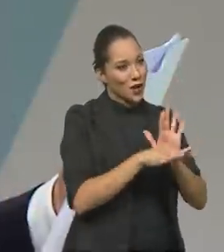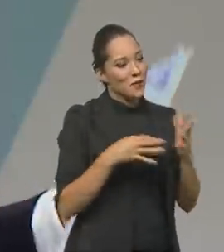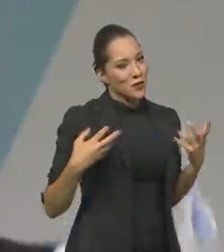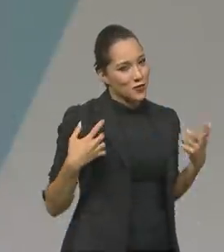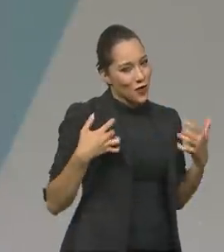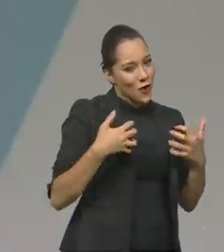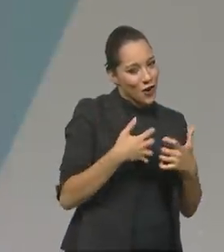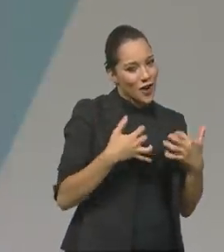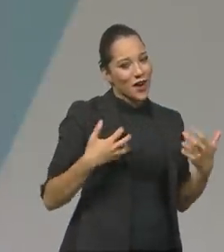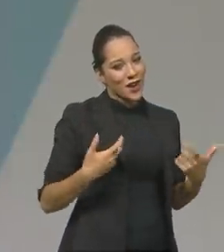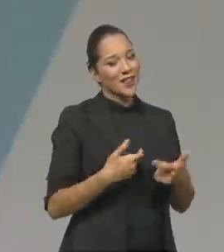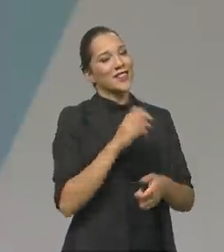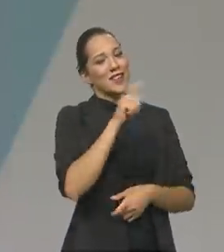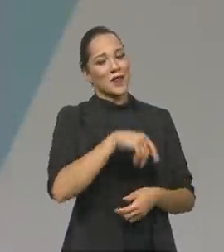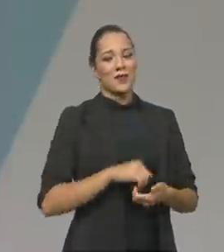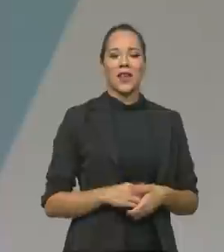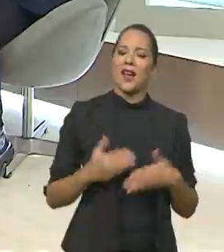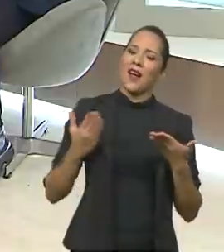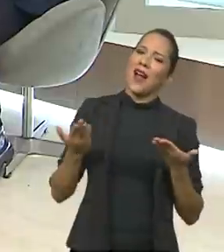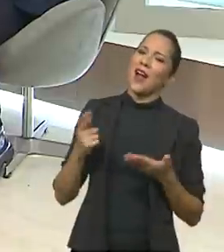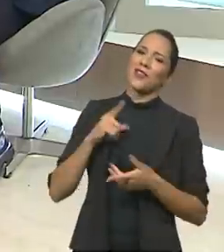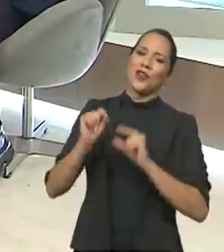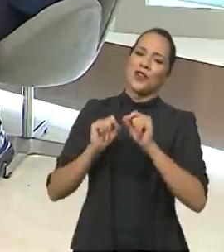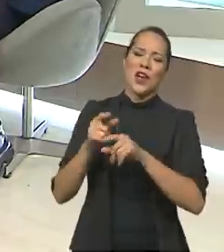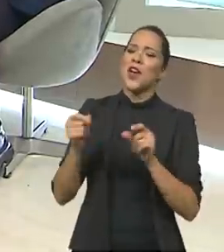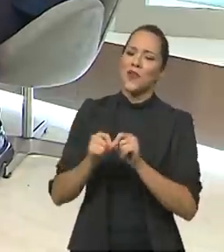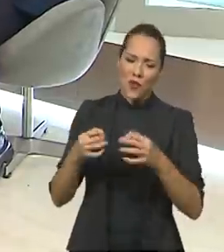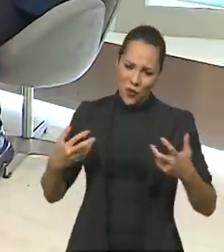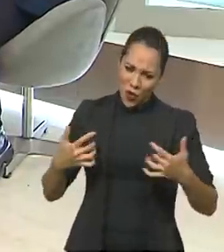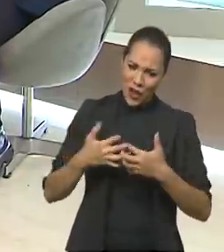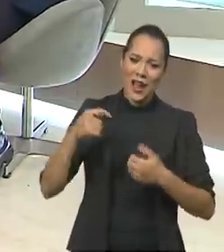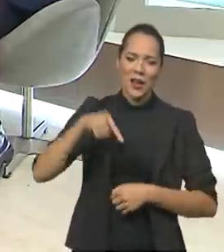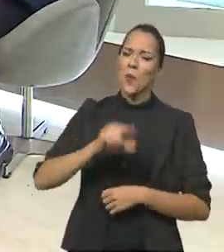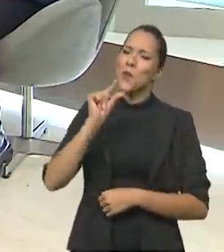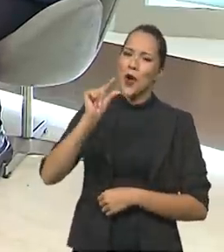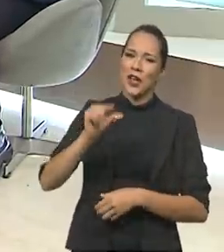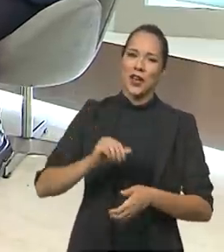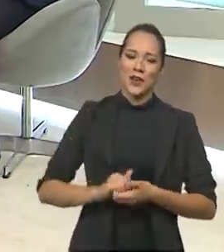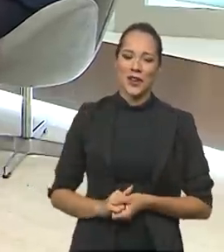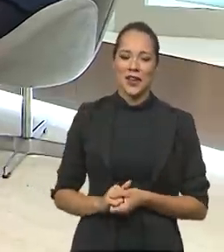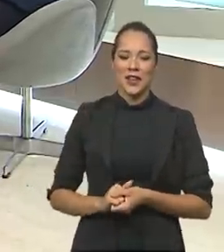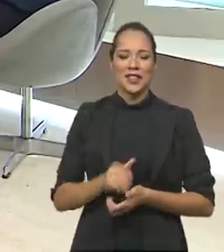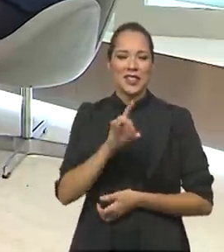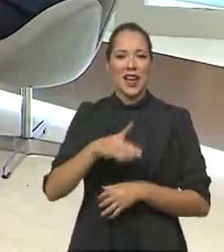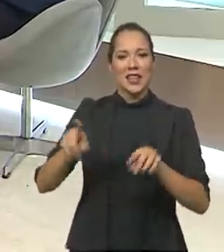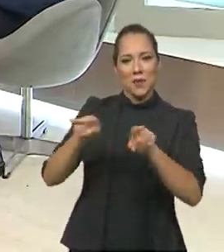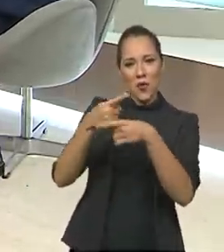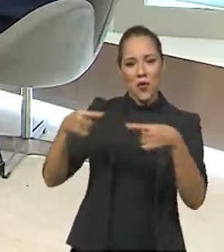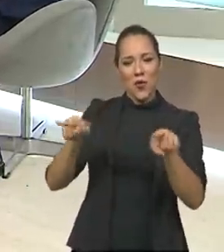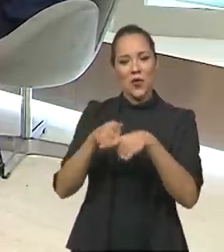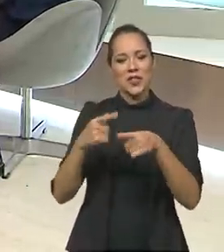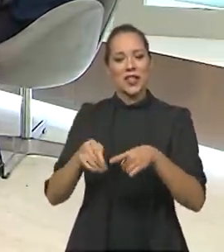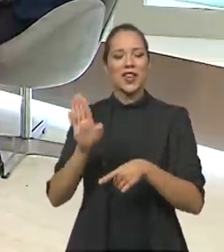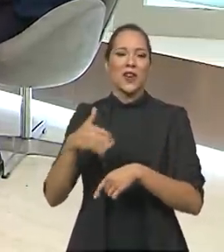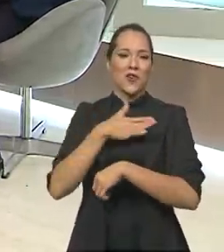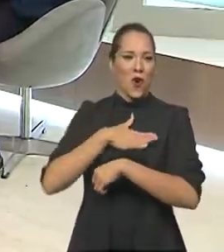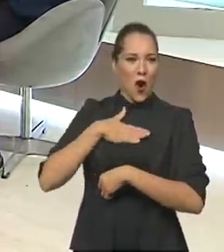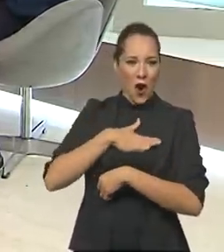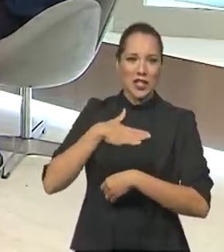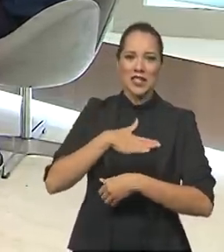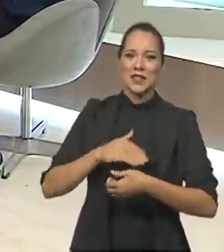tocando. Vou tocar, meu bom zague, eu não tenho o que fazer. Eu vou tocar um pedacinho das introduções, de cada música que a turma gosta.